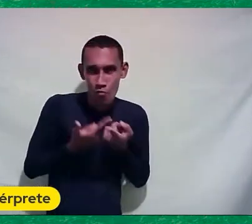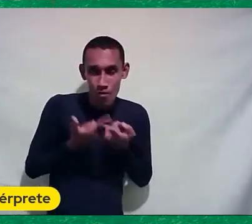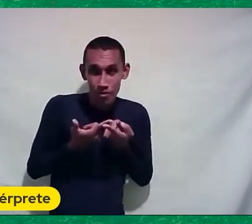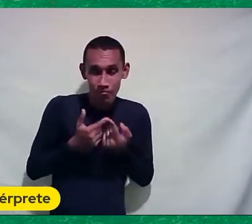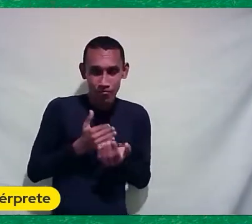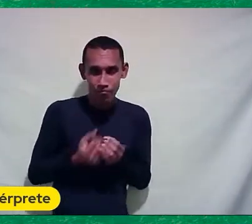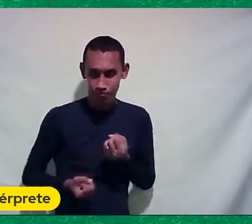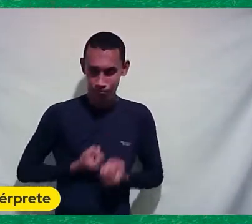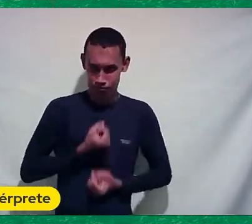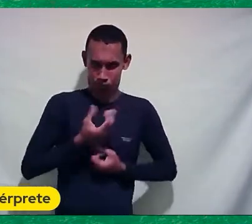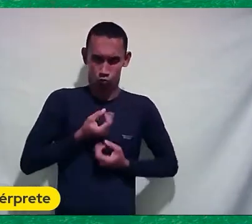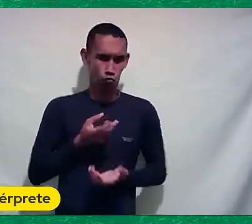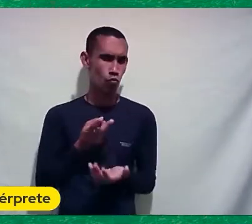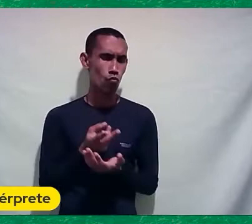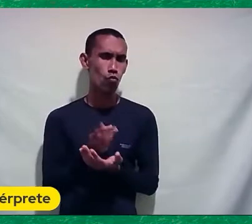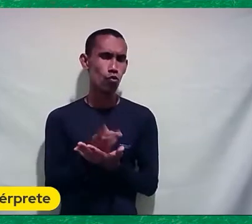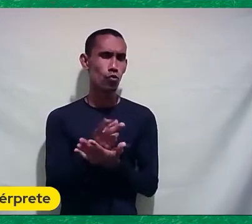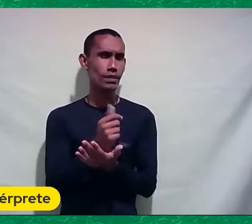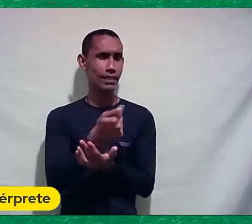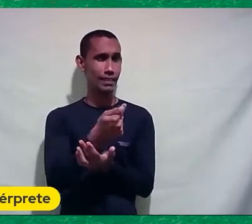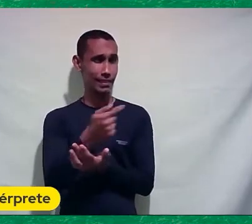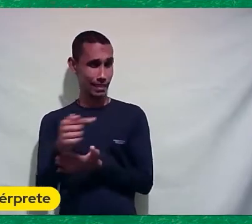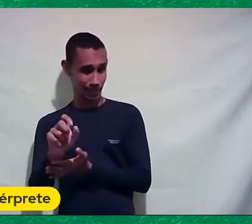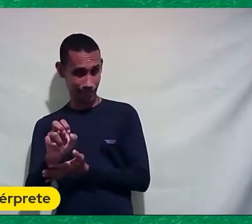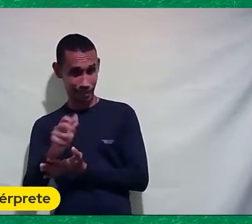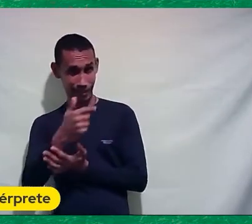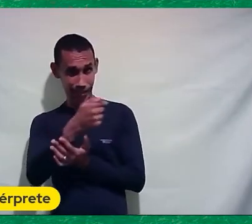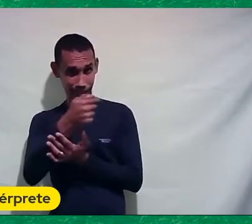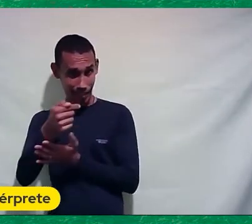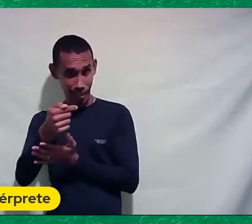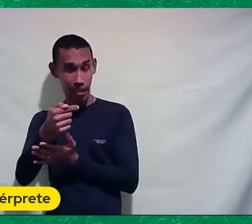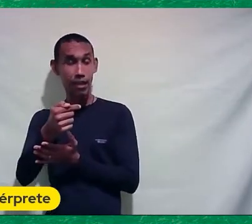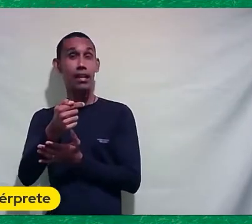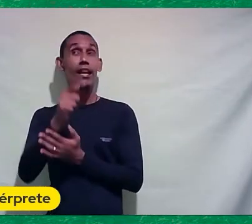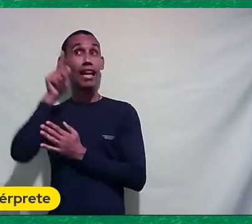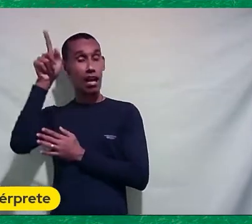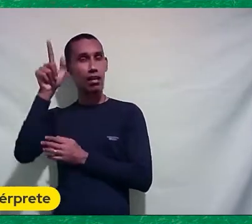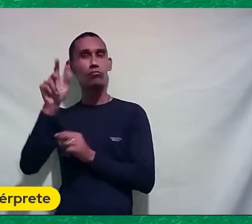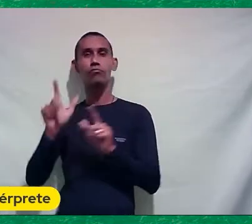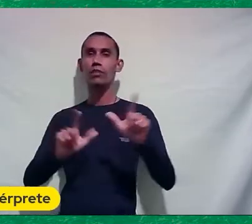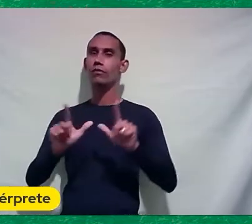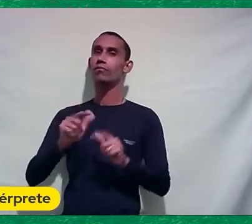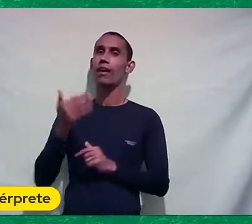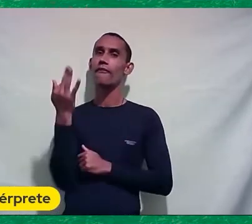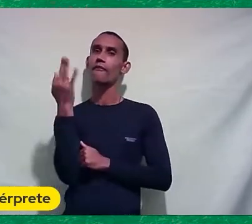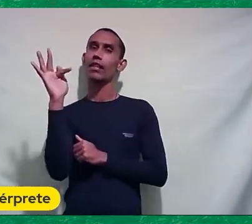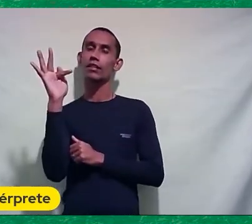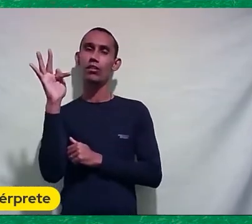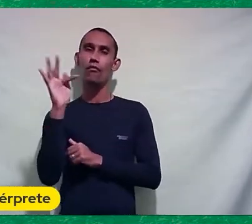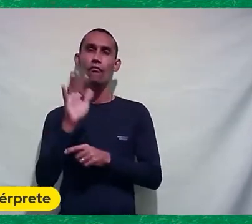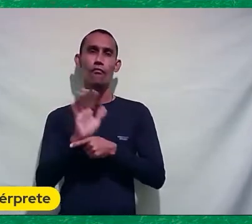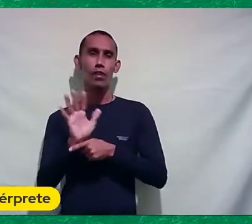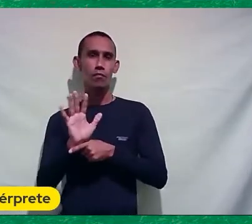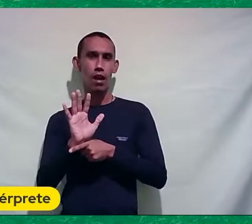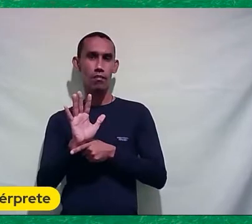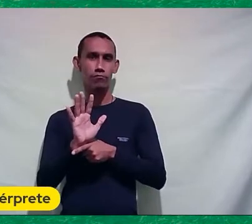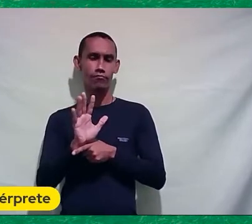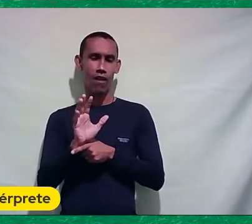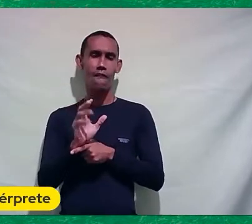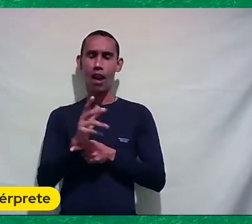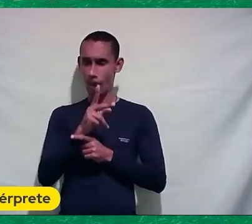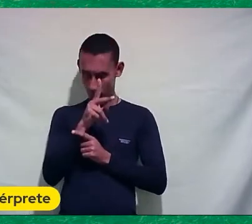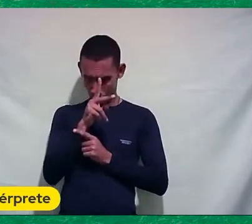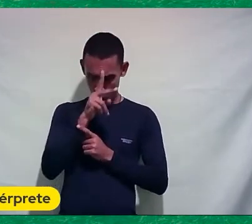ele continuou Em 77 Ele fez para uma TV Da França Um filme chamado Raízes Populares Do